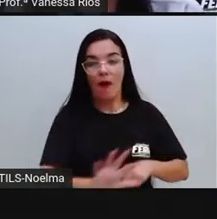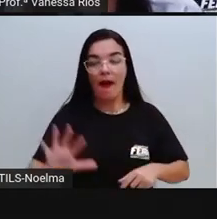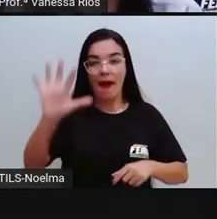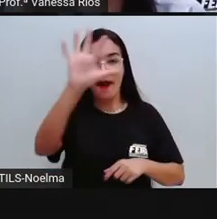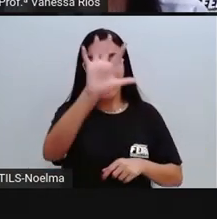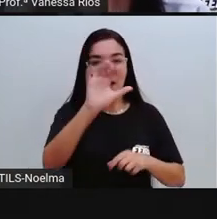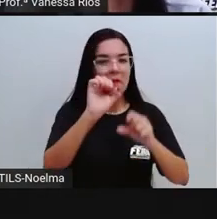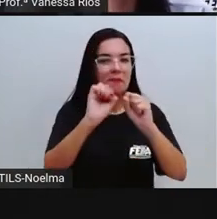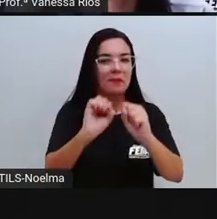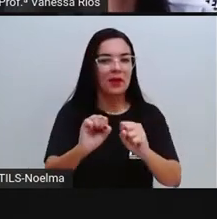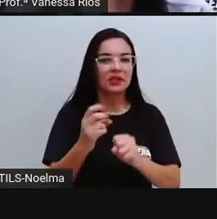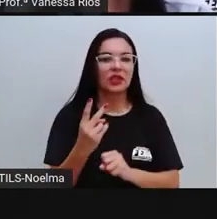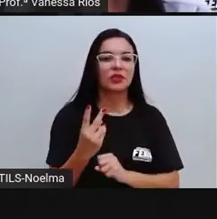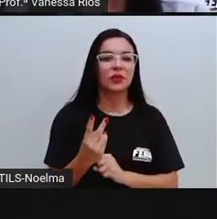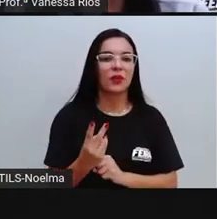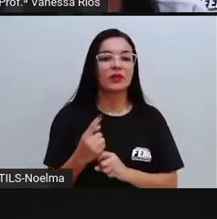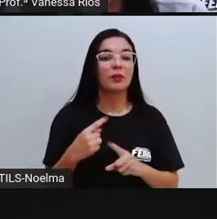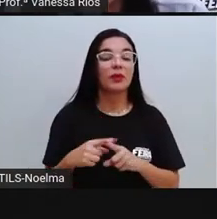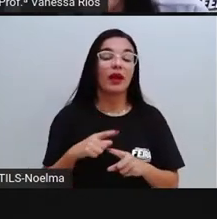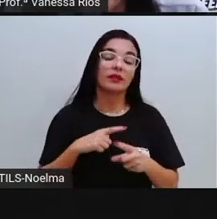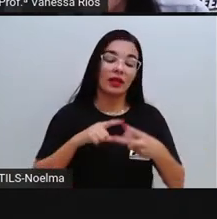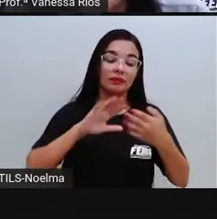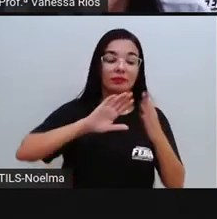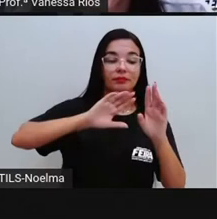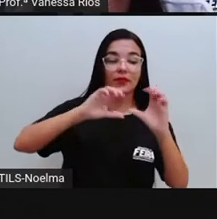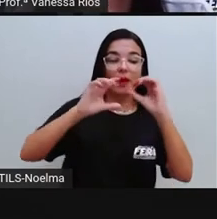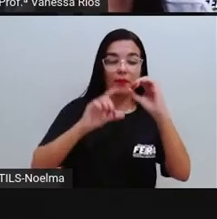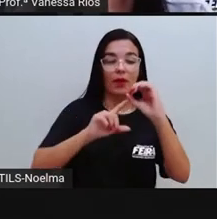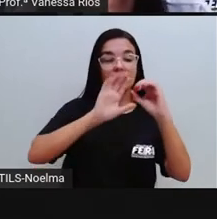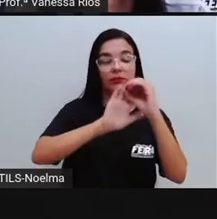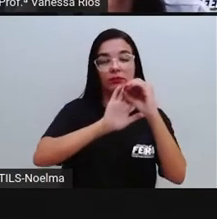dois, porque existem aí duas possibilidades.